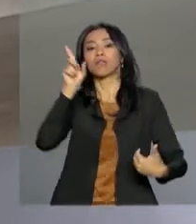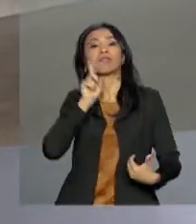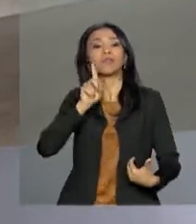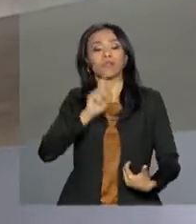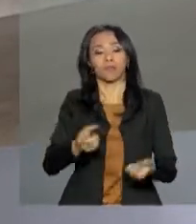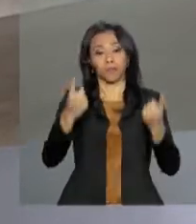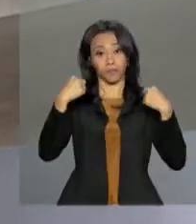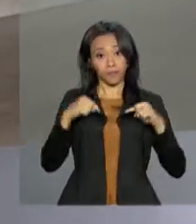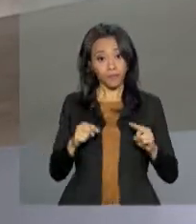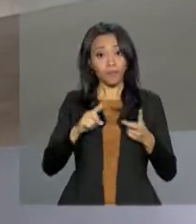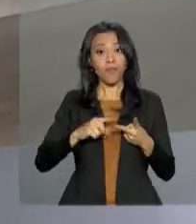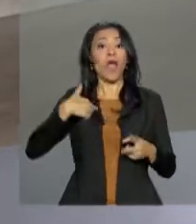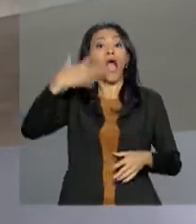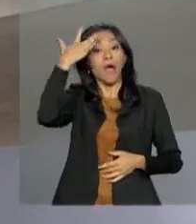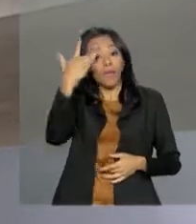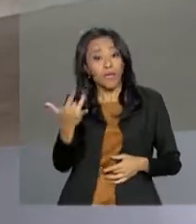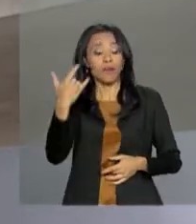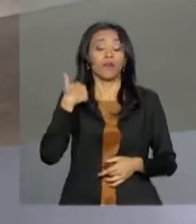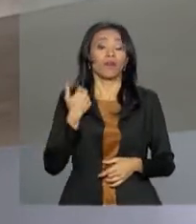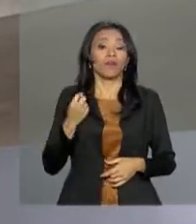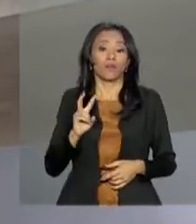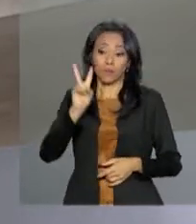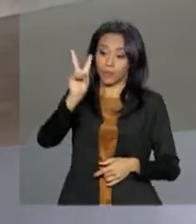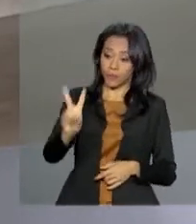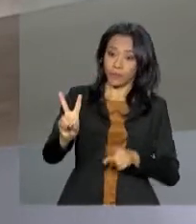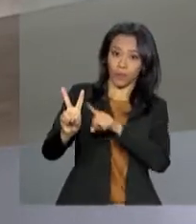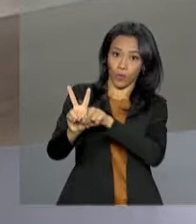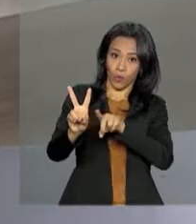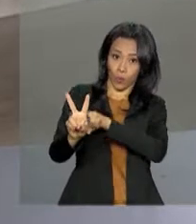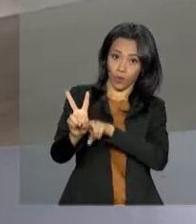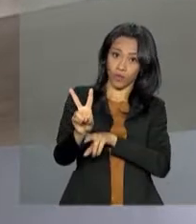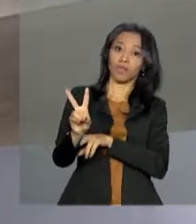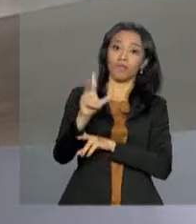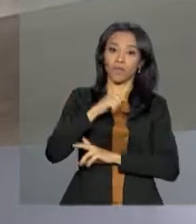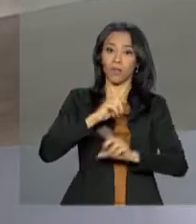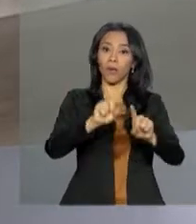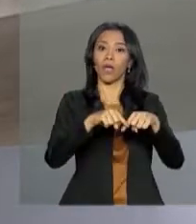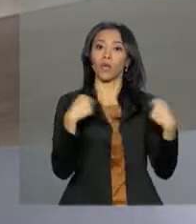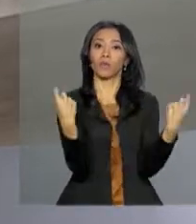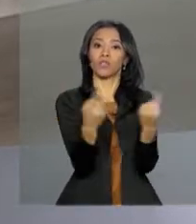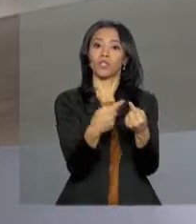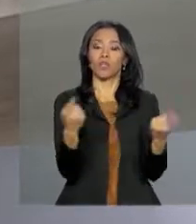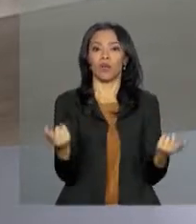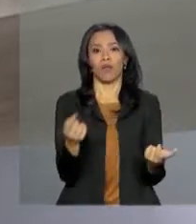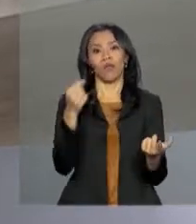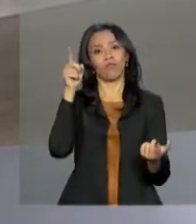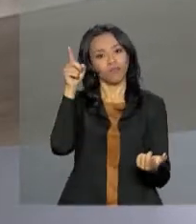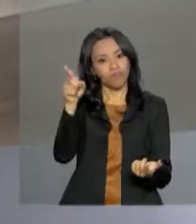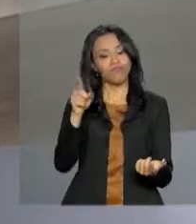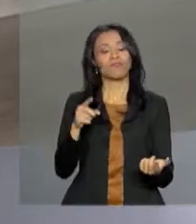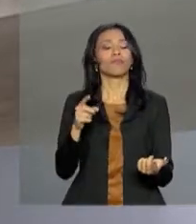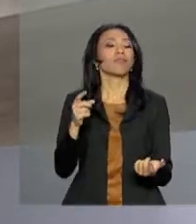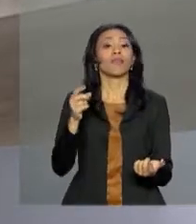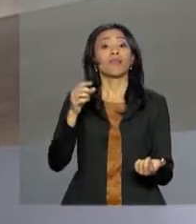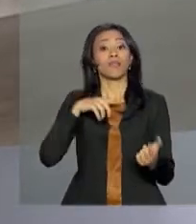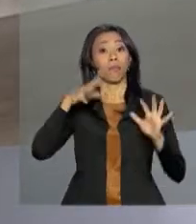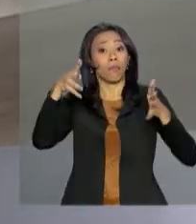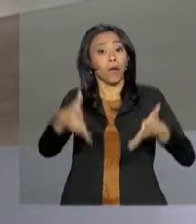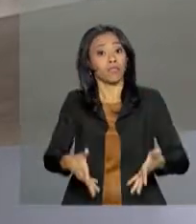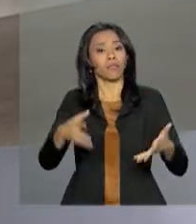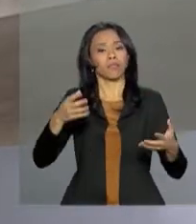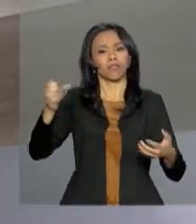os ministros vão se reunir com a Rede Consular Brasileira na América do Norte, com a participação de